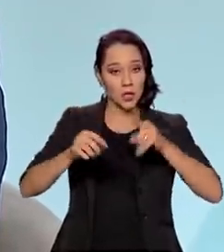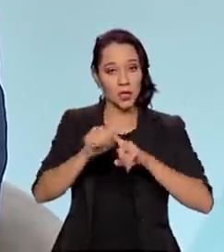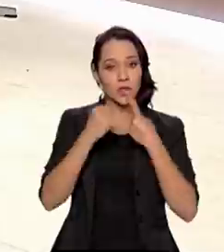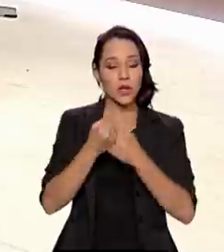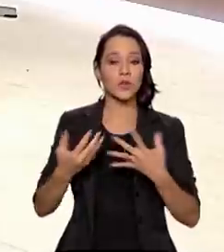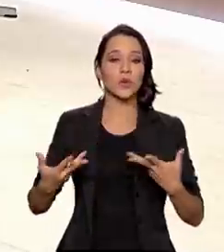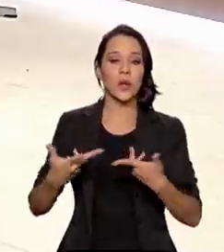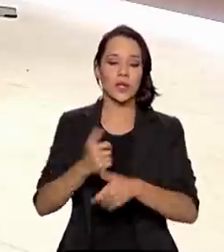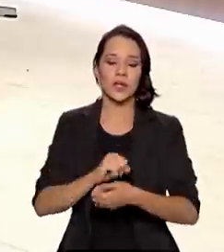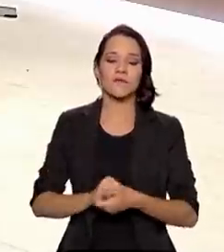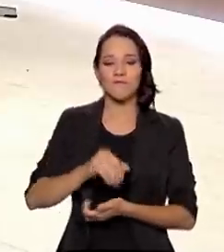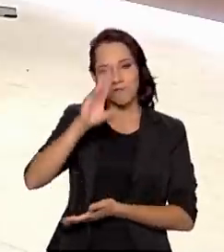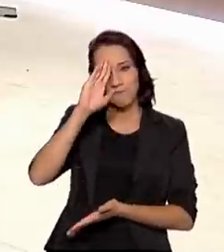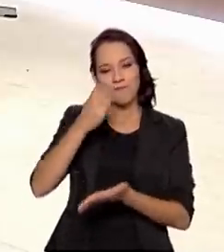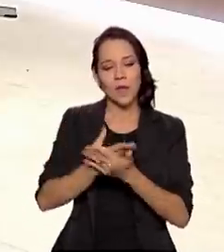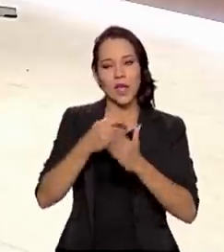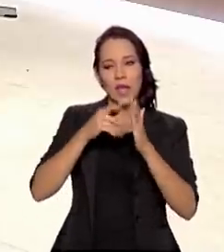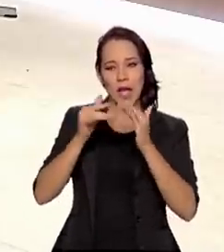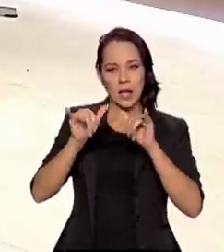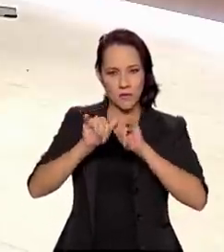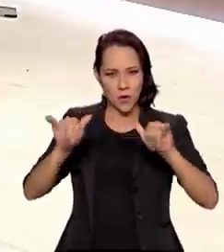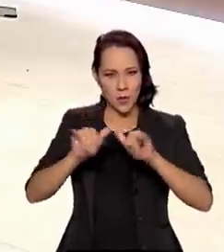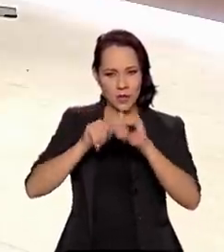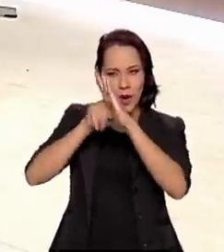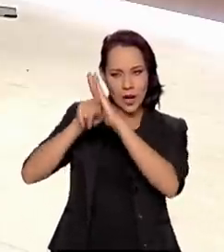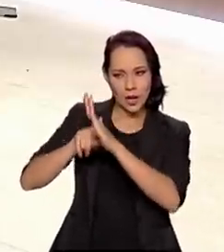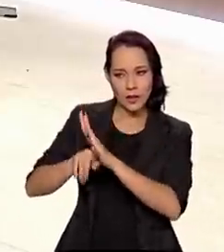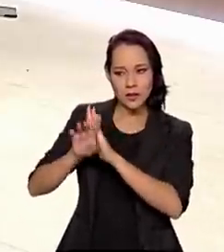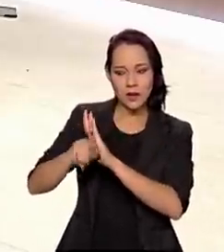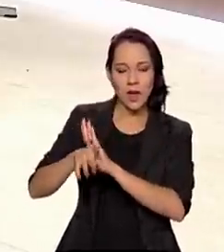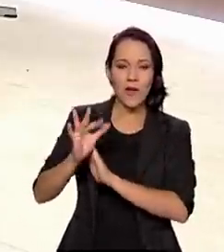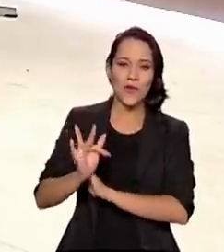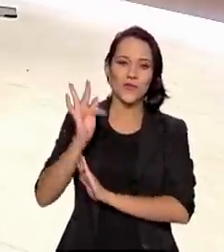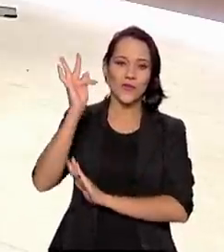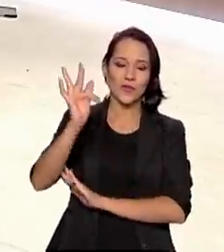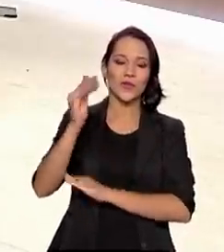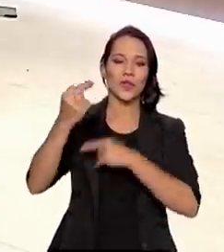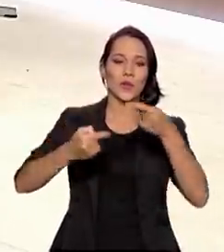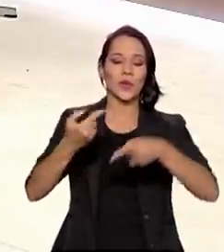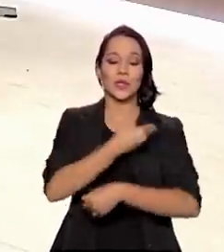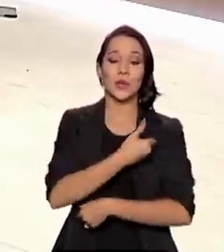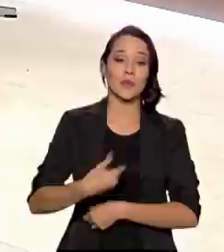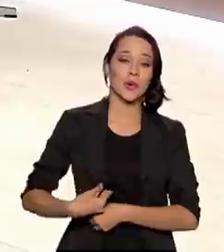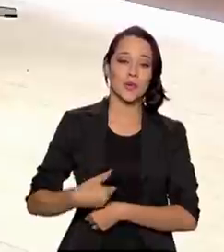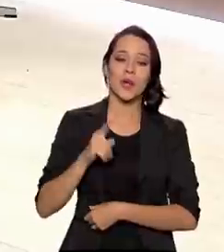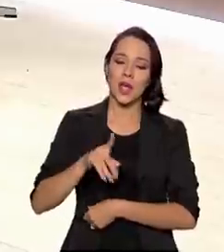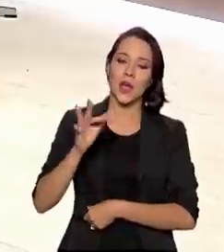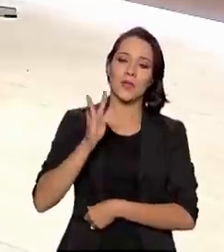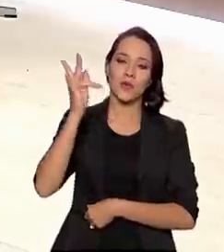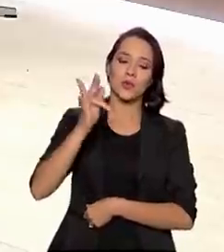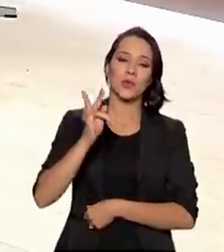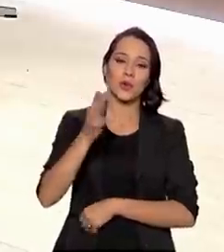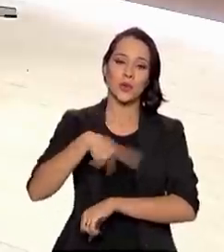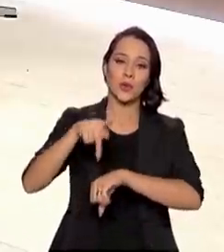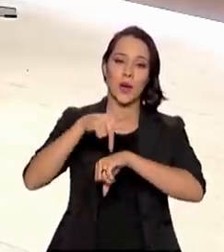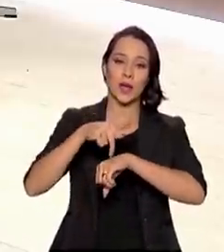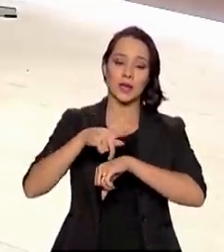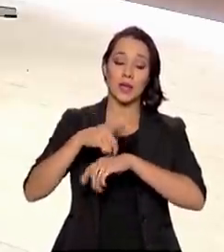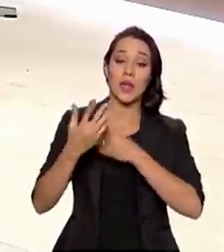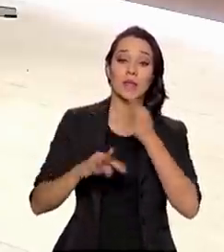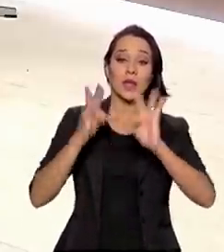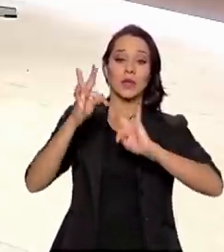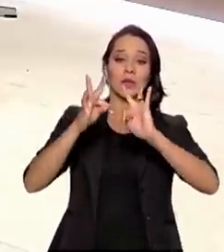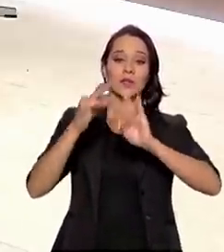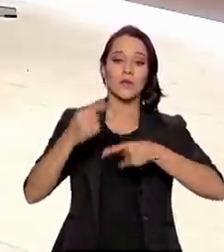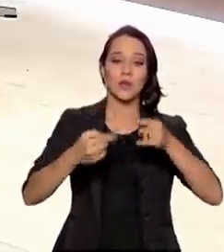qualidade. Porque a gente acredita que a análise de dados é o futuro da política pública, é o futuro do Estado. Tecnologia